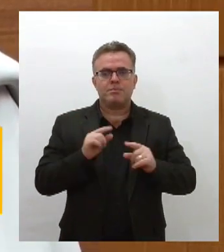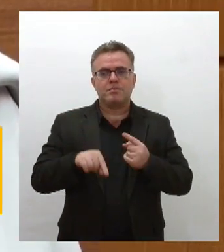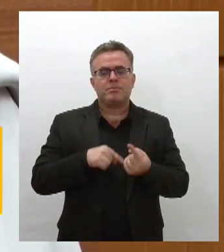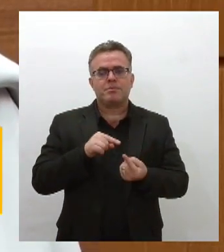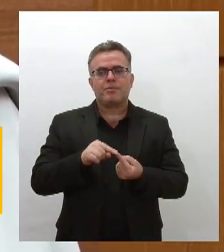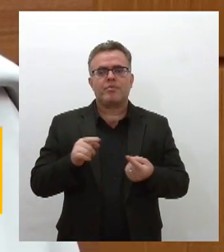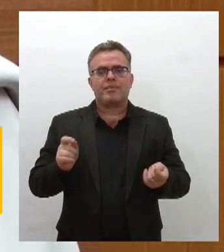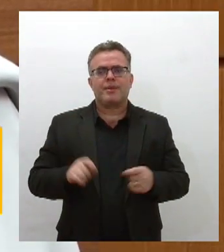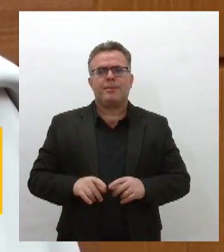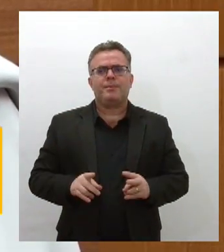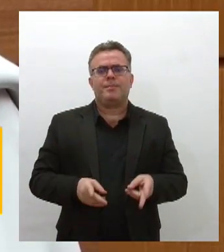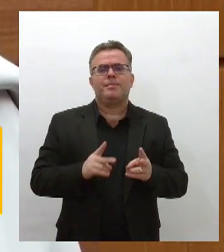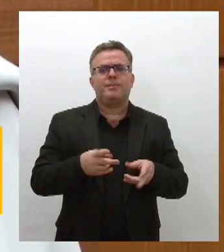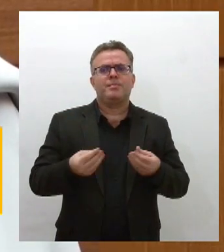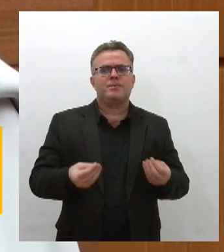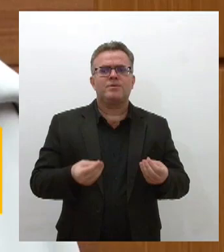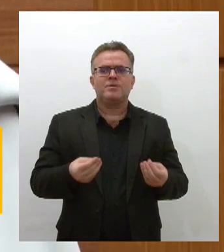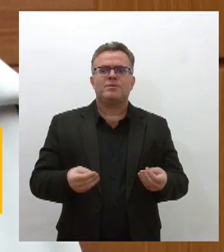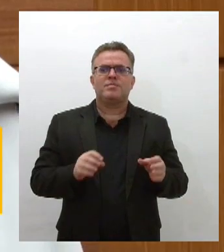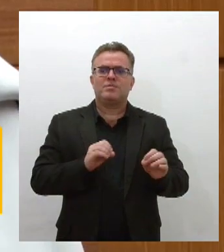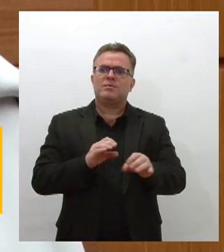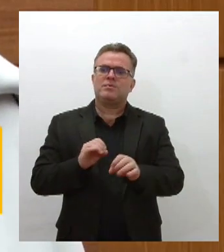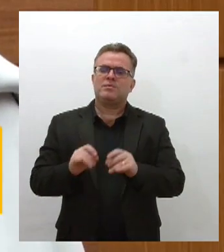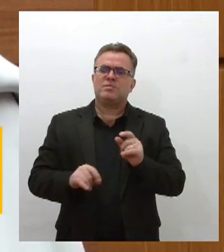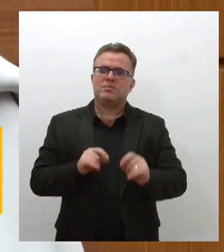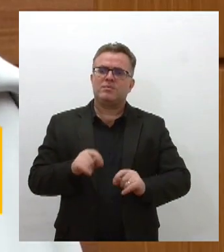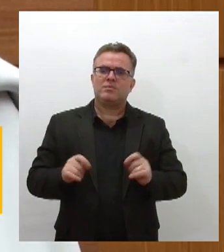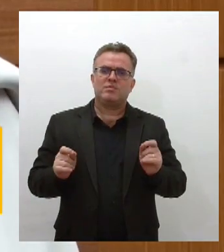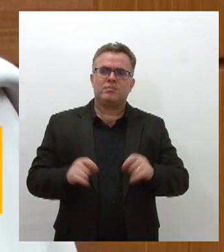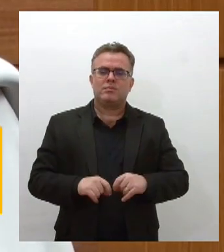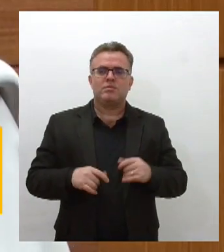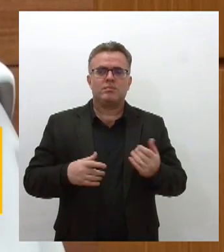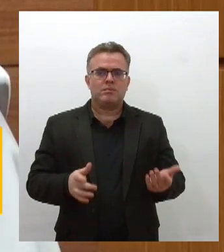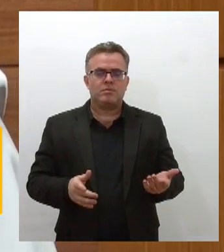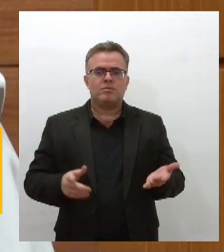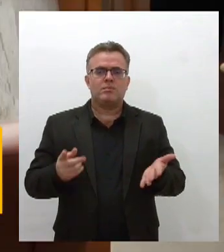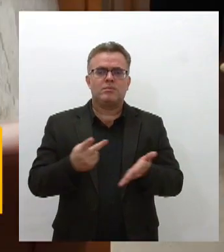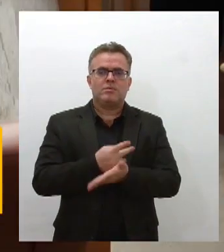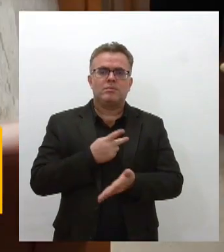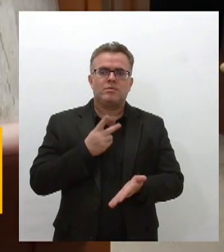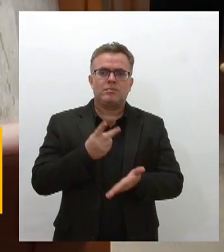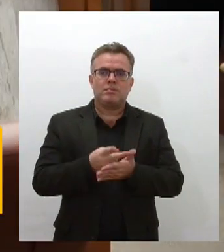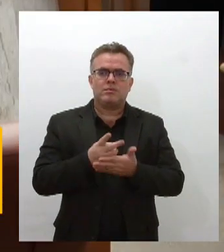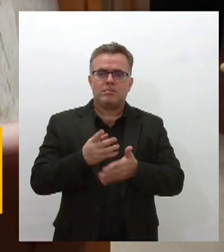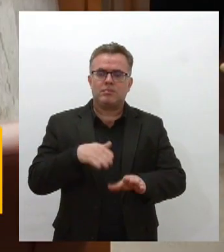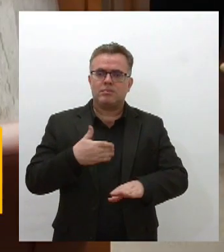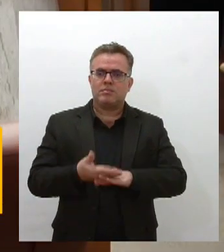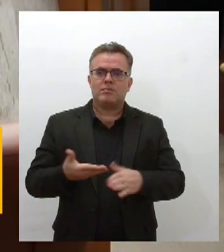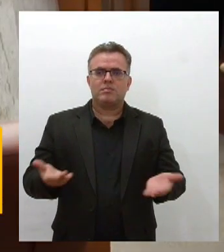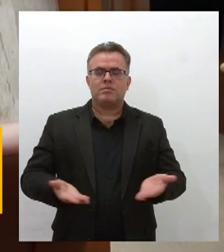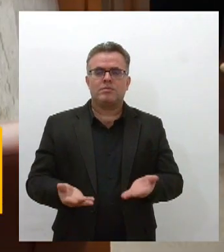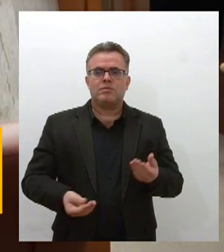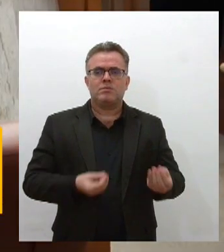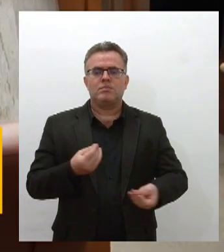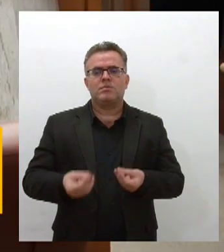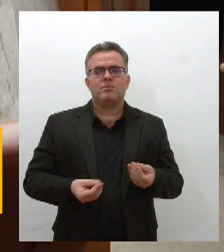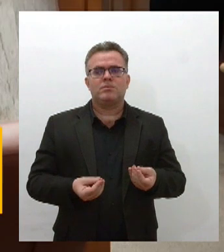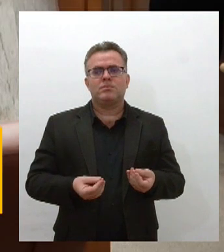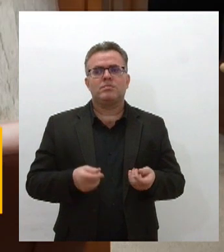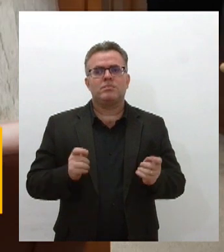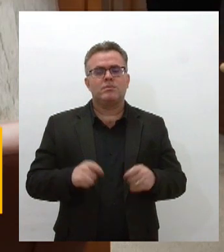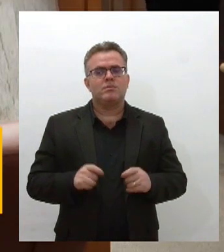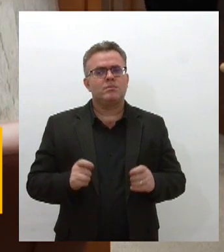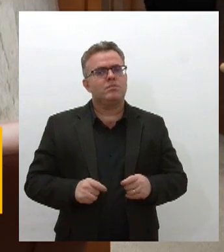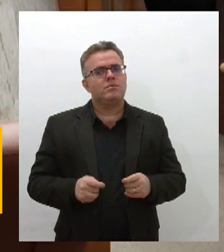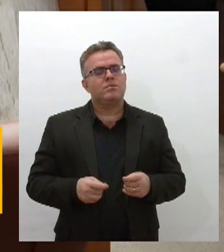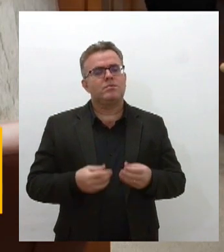muitos ensinamentos os quais carrega ainda hoje de família humilde a opção por seguir